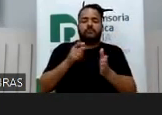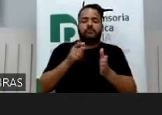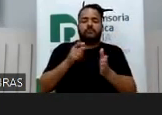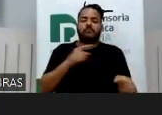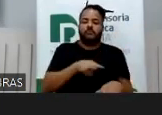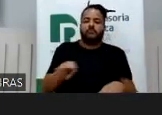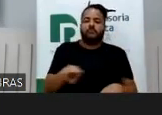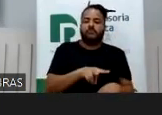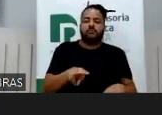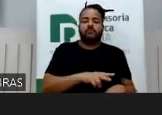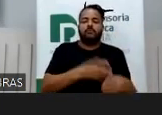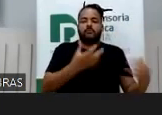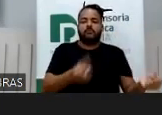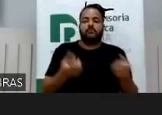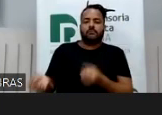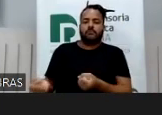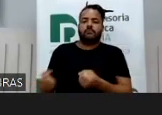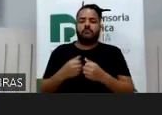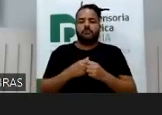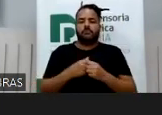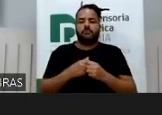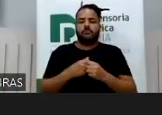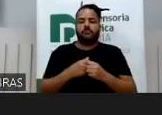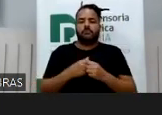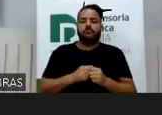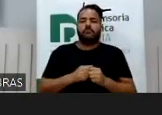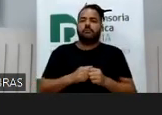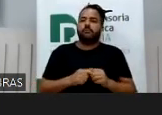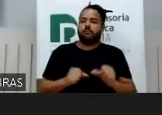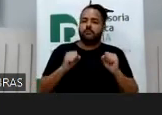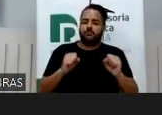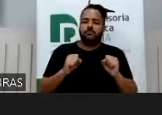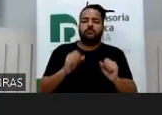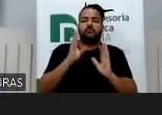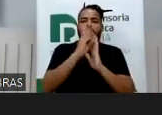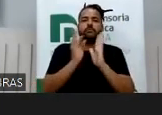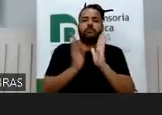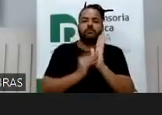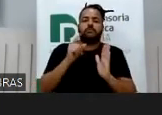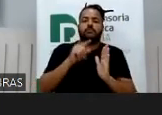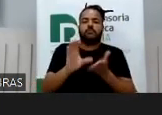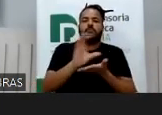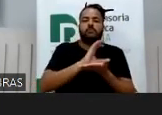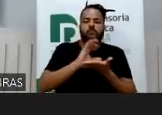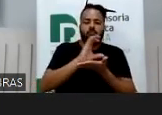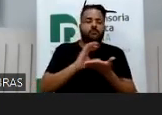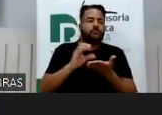que é uma coisa também a se pensar, né, complicada, eu acho que tá pautada aí na reforma do Código.